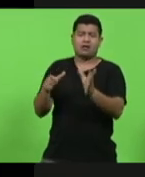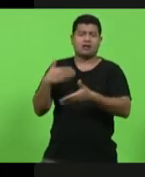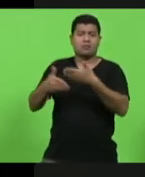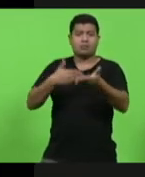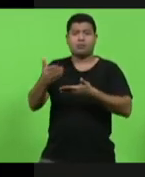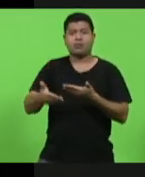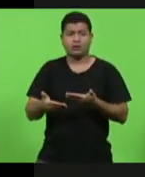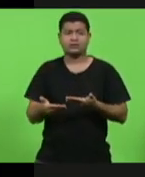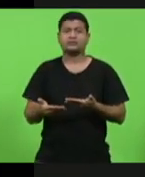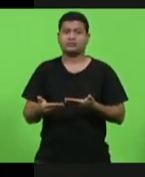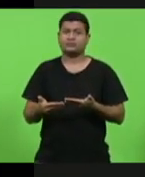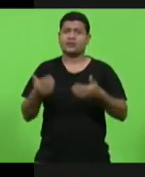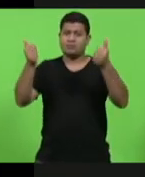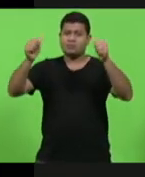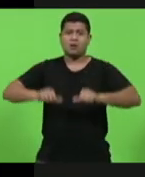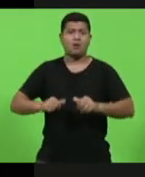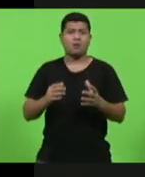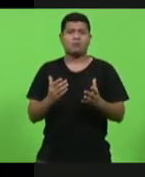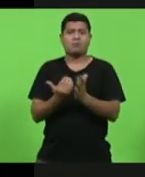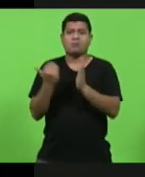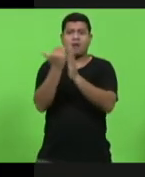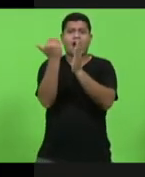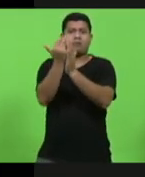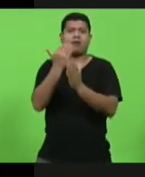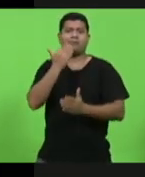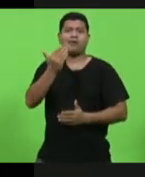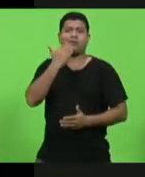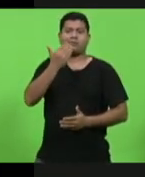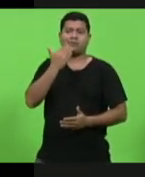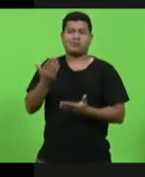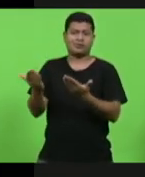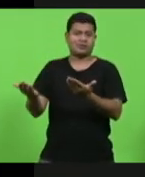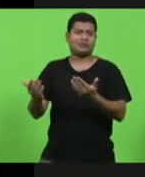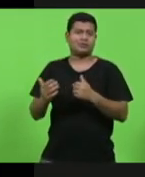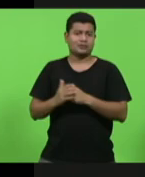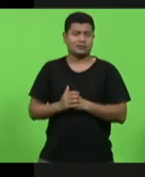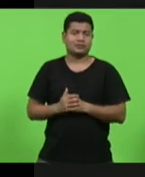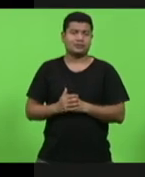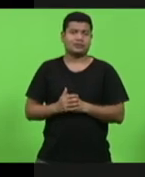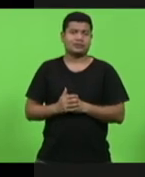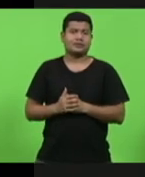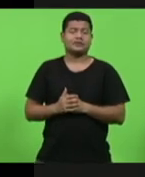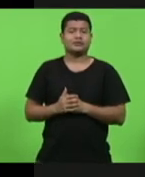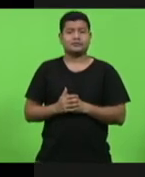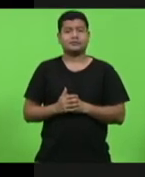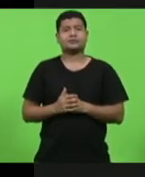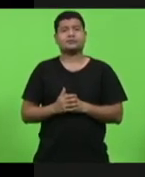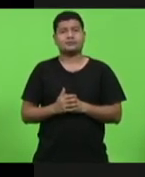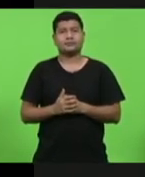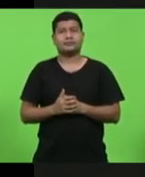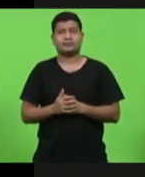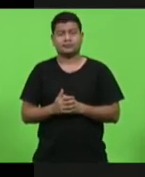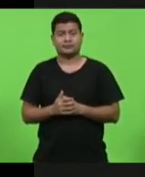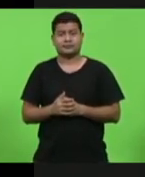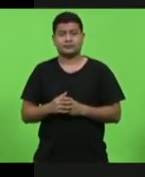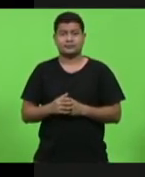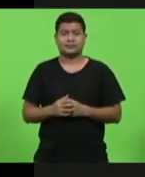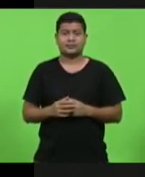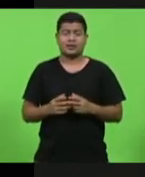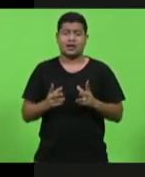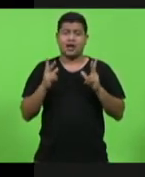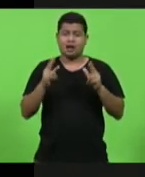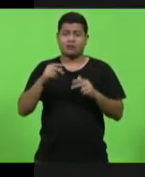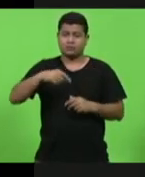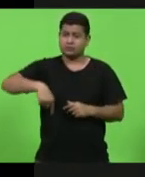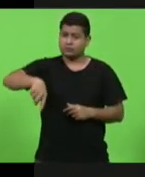Acho que é uma sugestão que eu dou dentro daquilo que falou também o deputado Ismael, da casa se pronunciar,